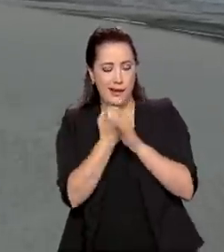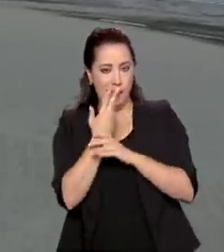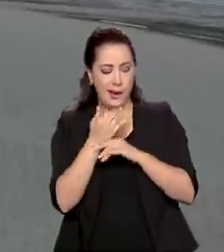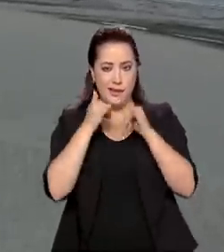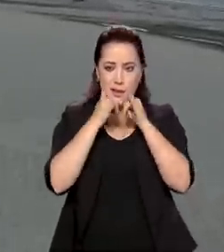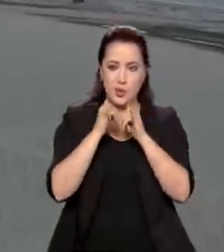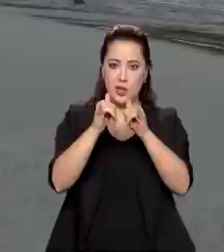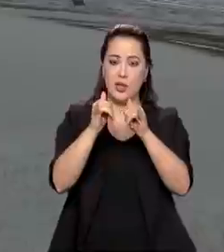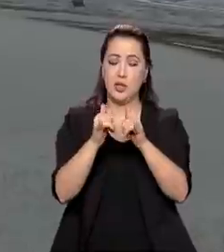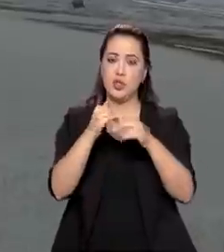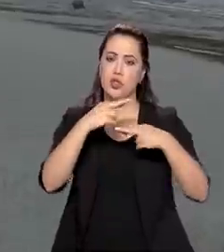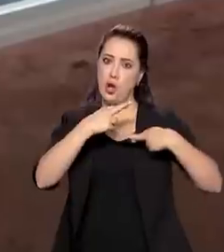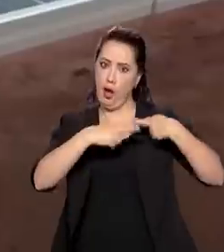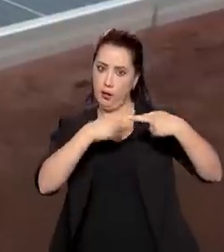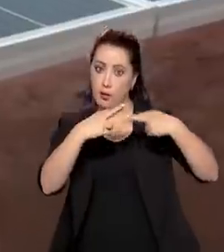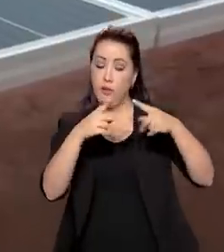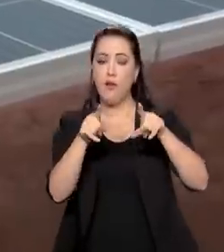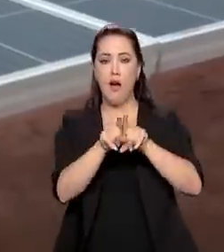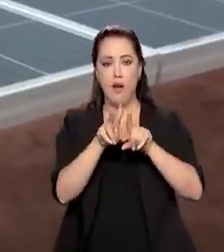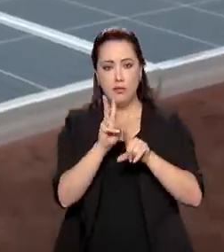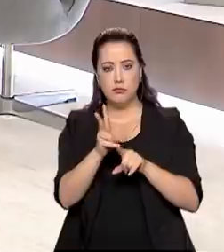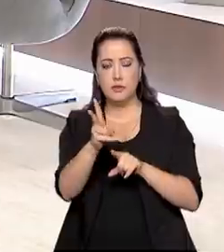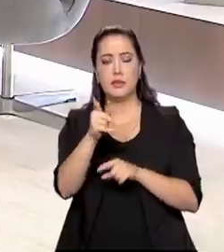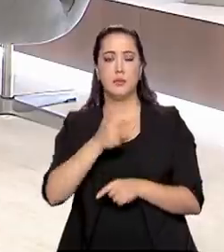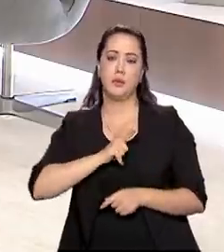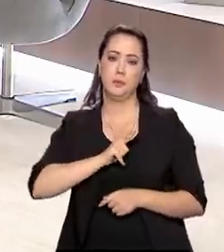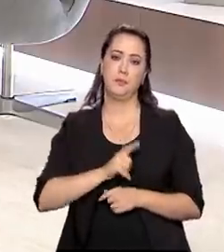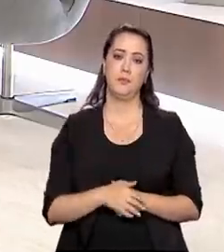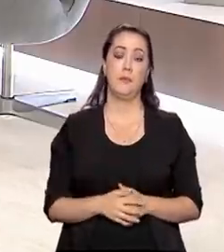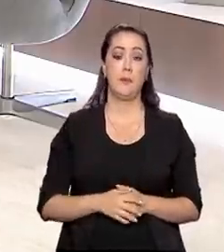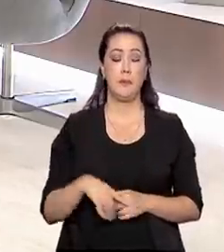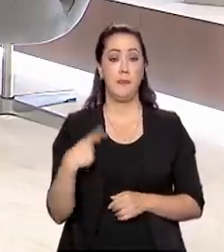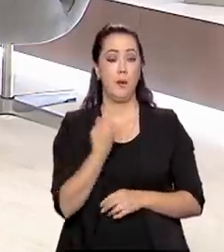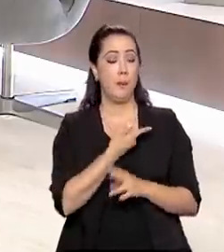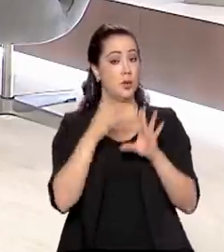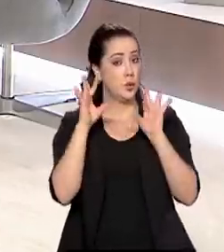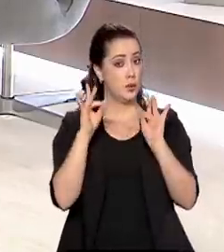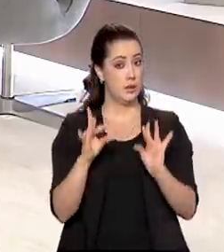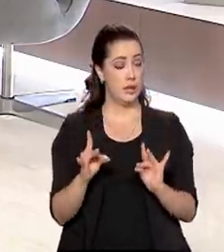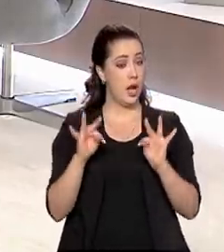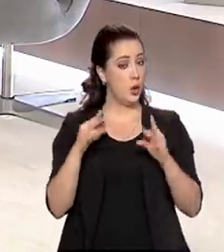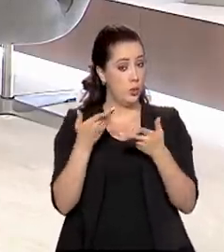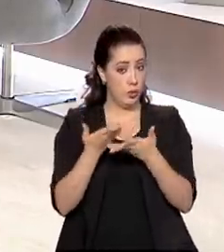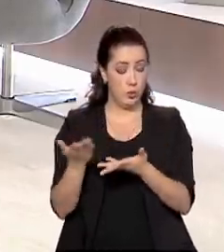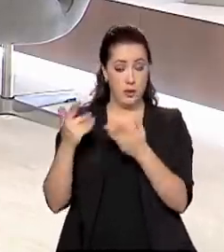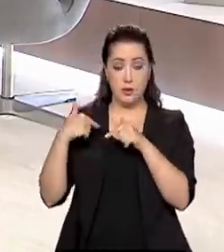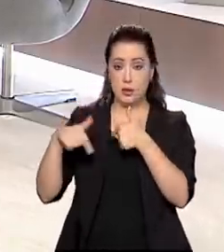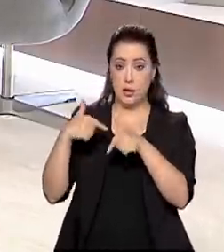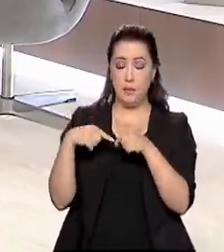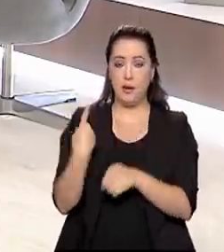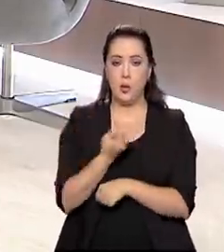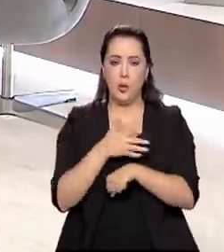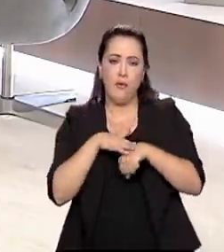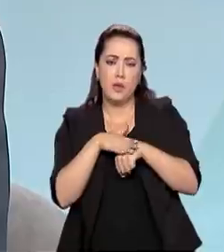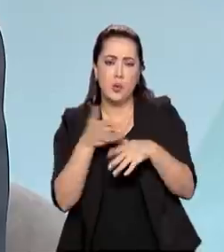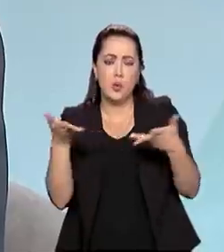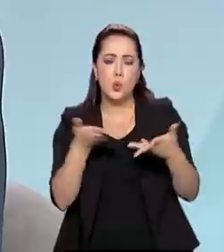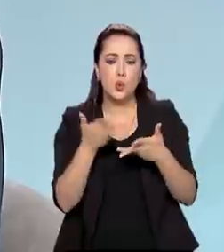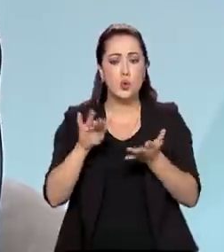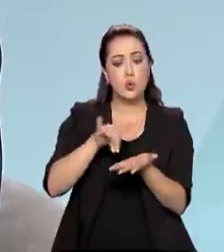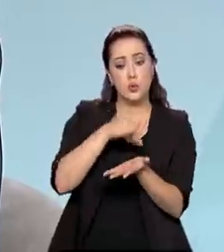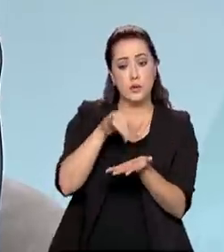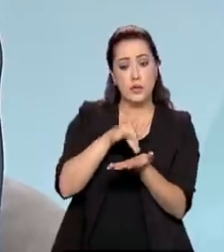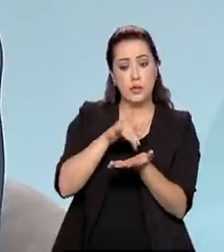energia renovável e sustentável. Para nos detalhar todo esse trabalho, eu converso hoje com o